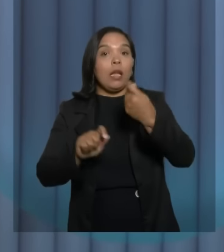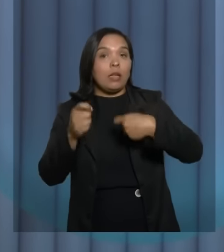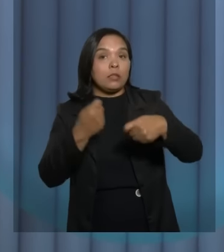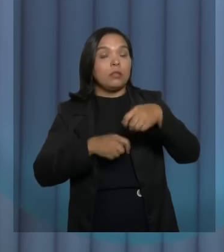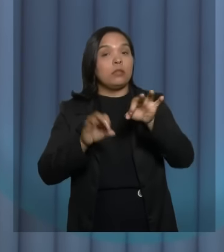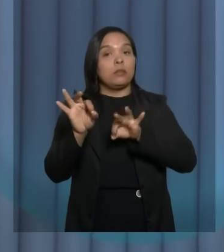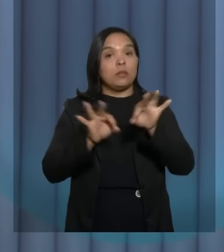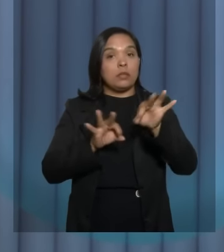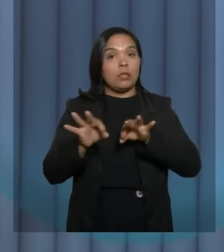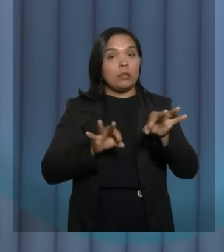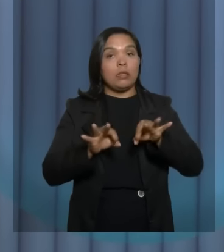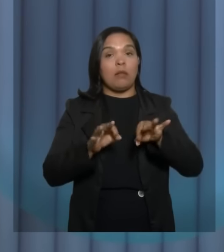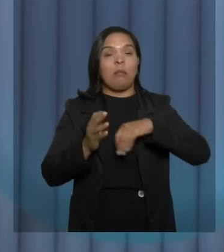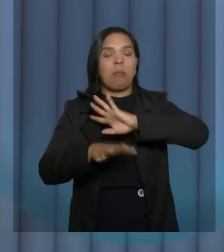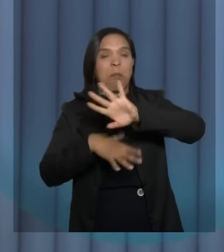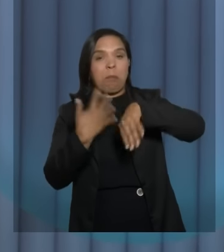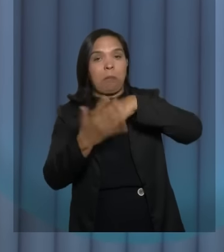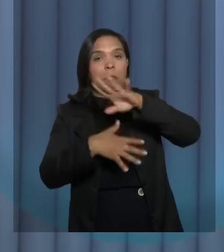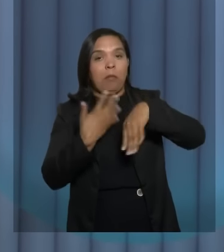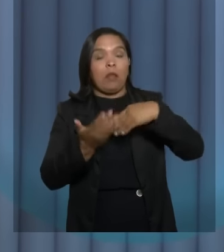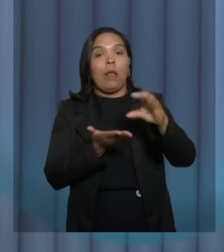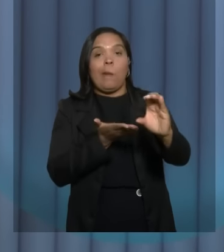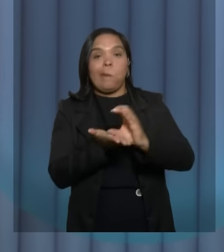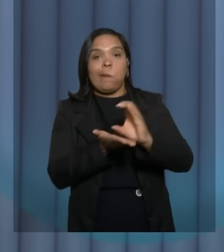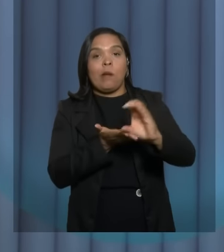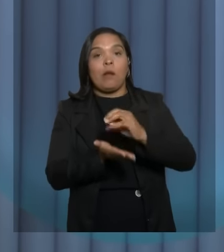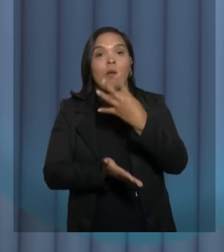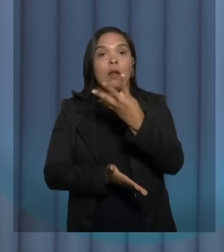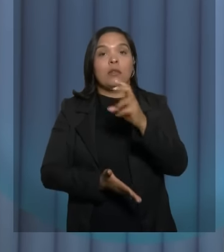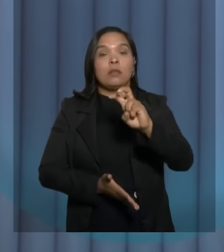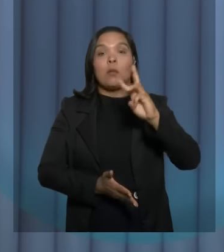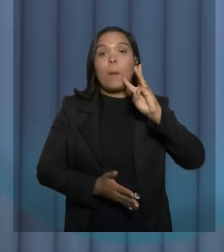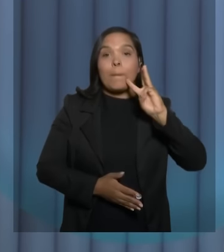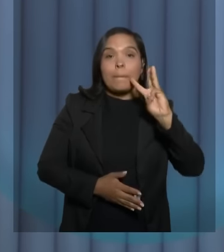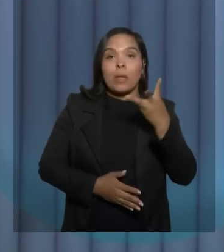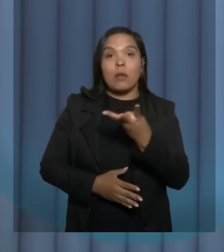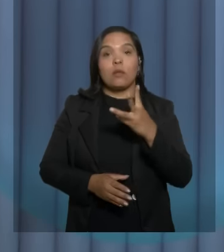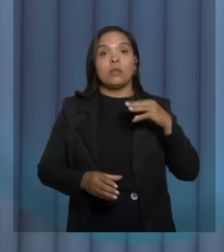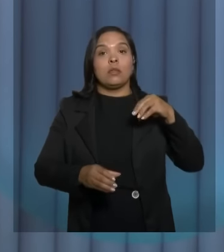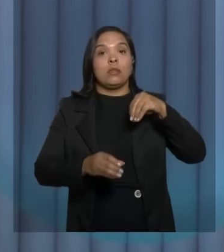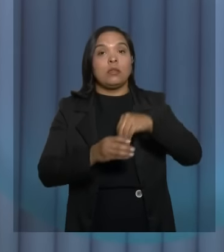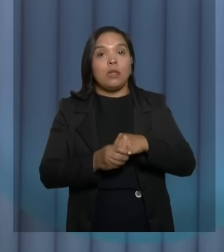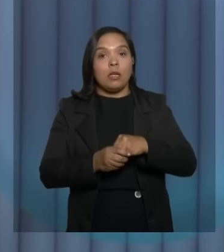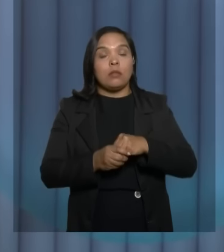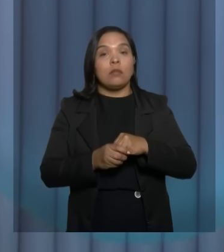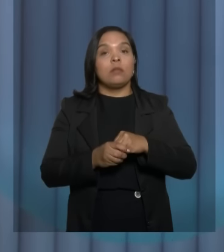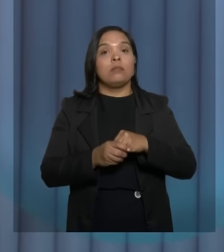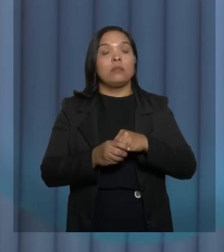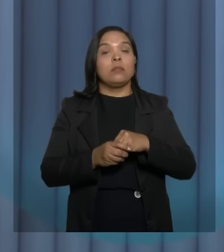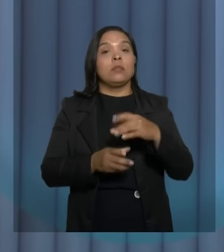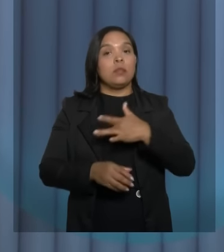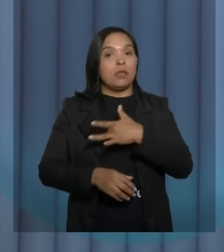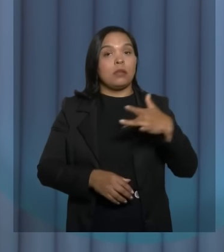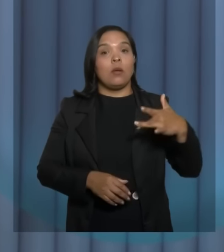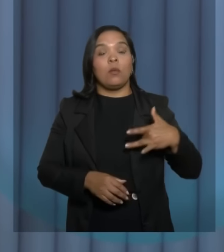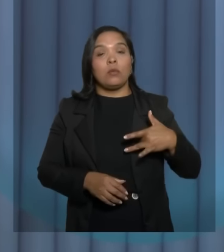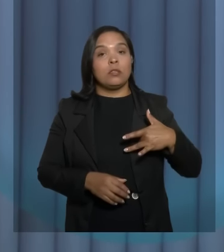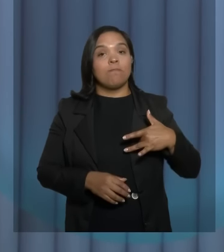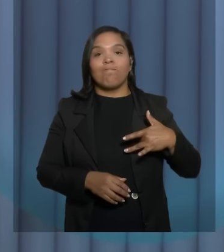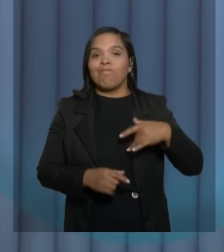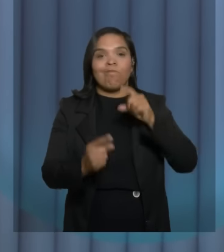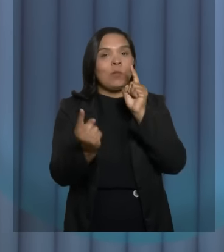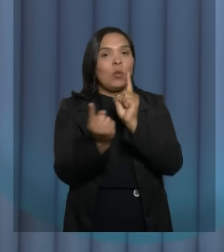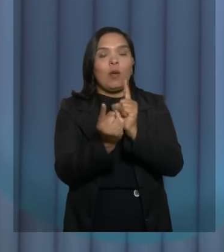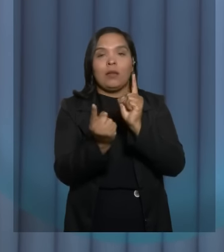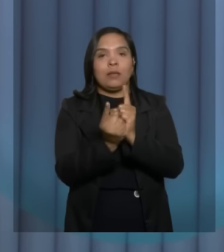desastrosa, embora receba mais de 45 milhões dentro dos 300 para poder aplicar com a saúde, não atendem de